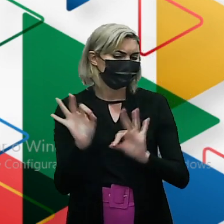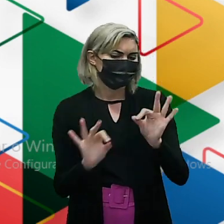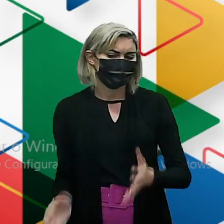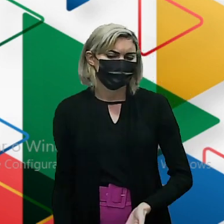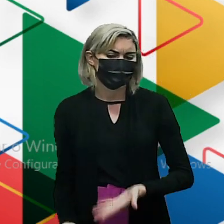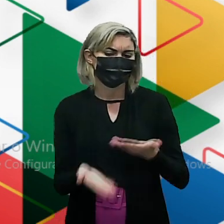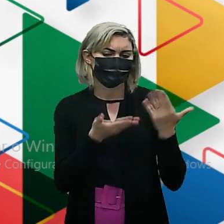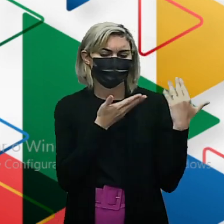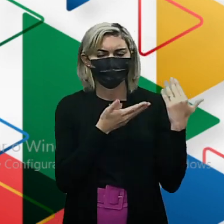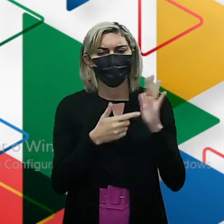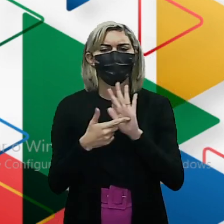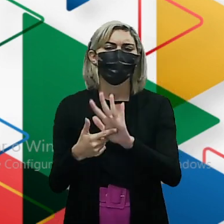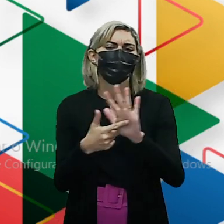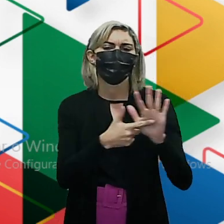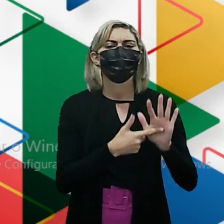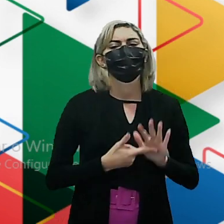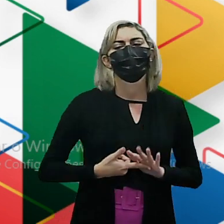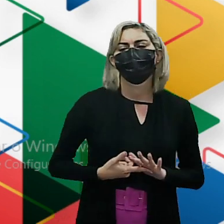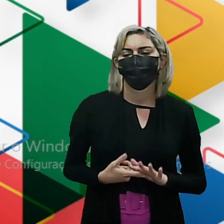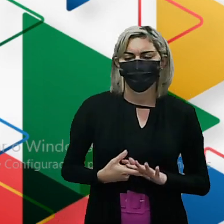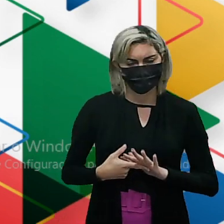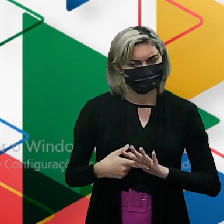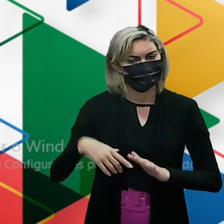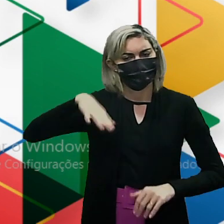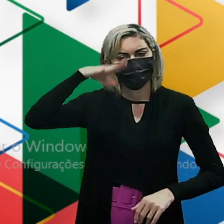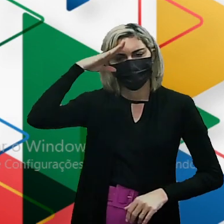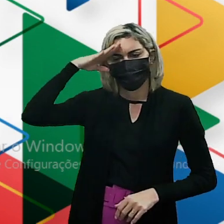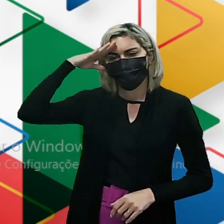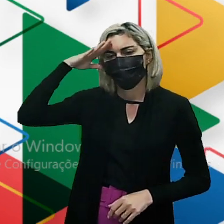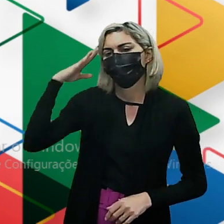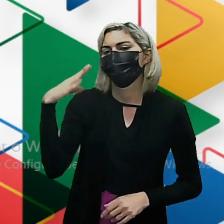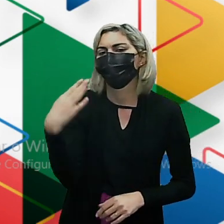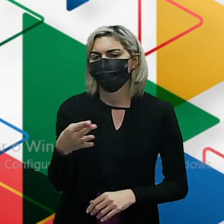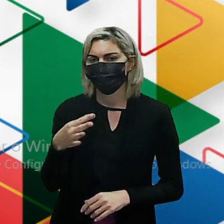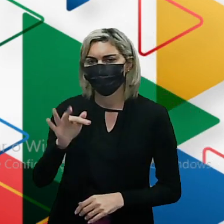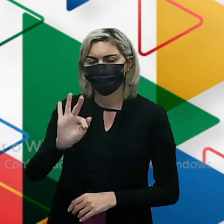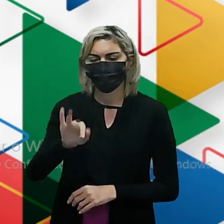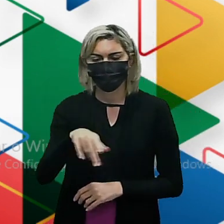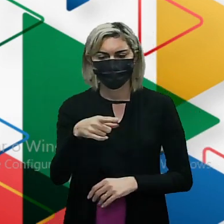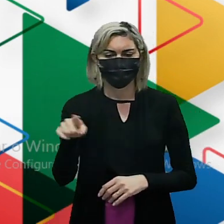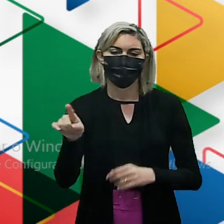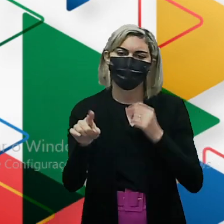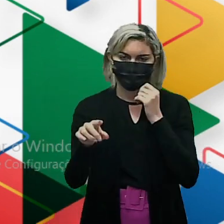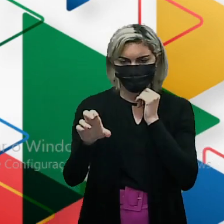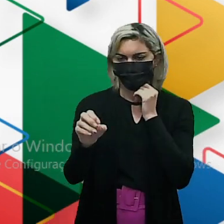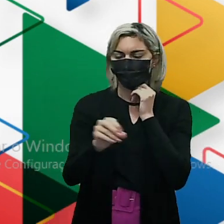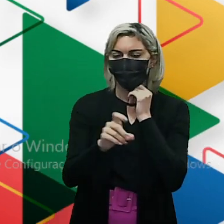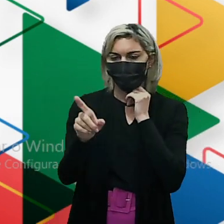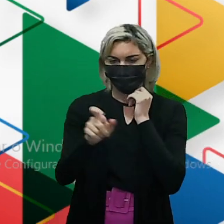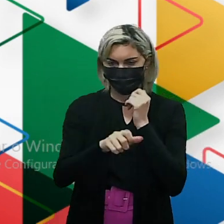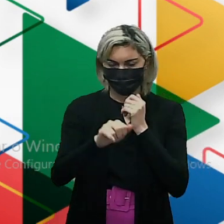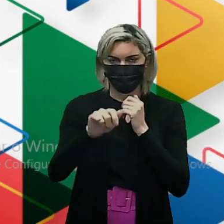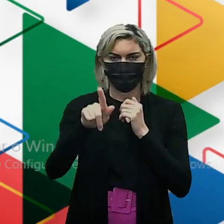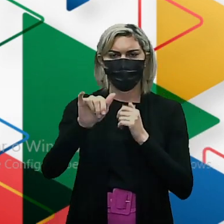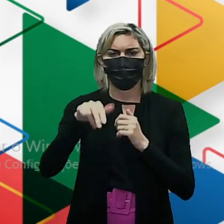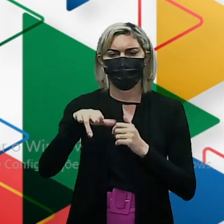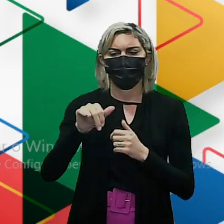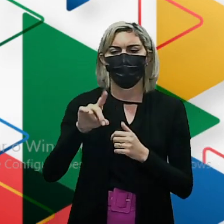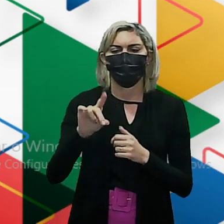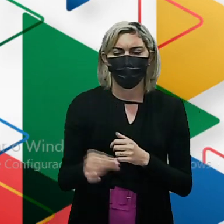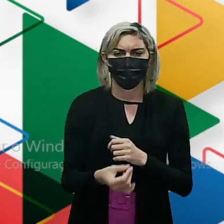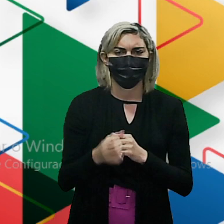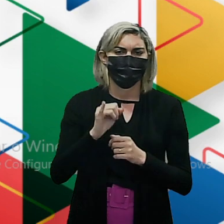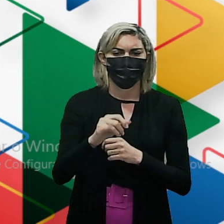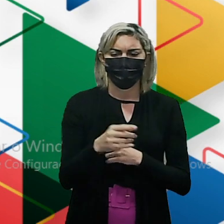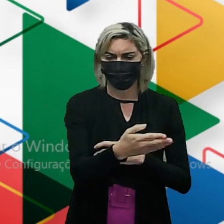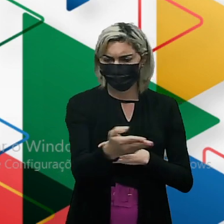Mostrando As principais Funções Oxigenadas Então se eu